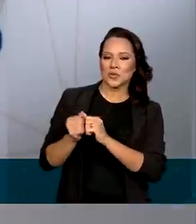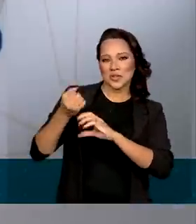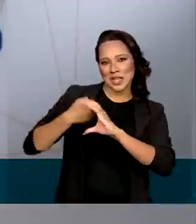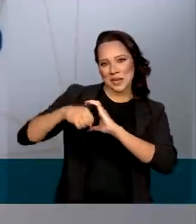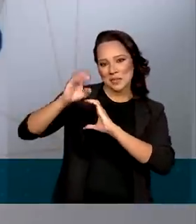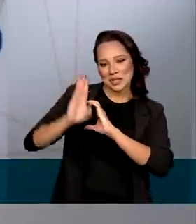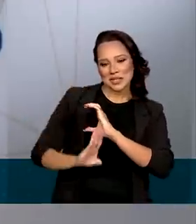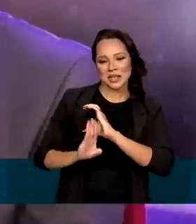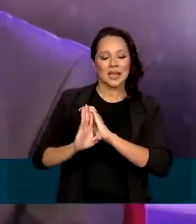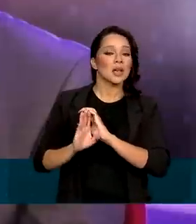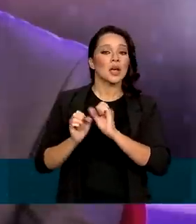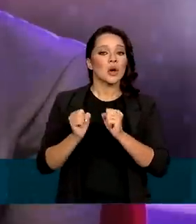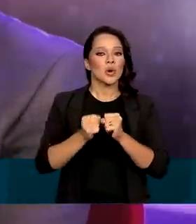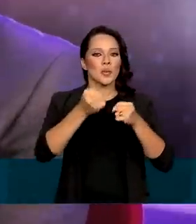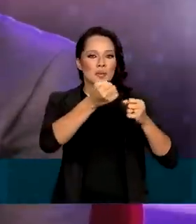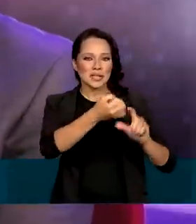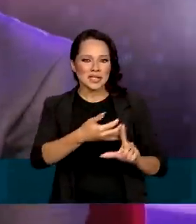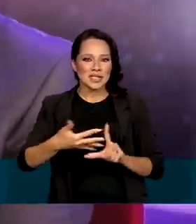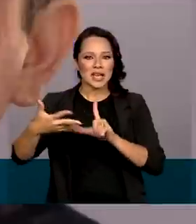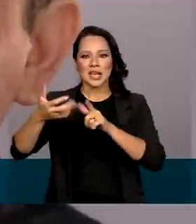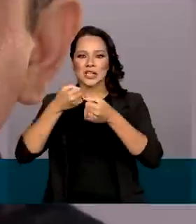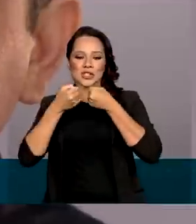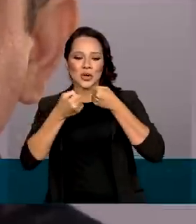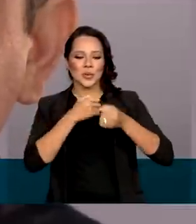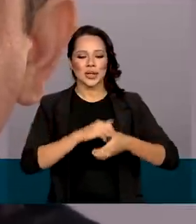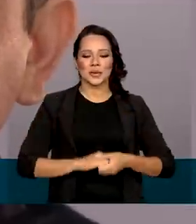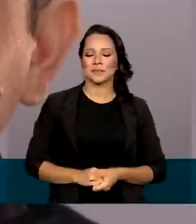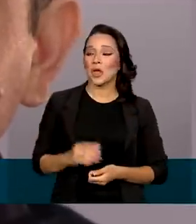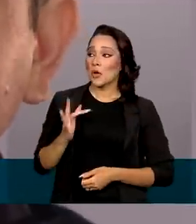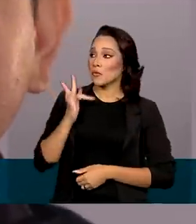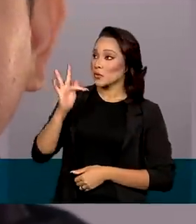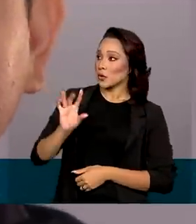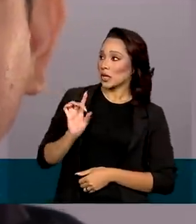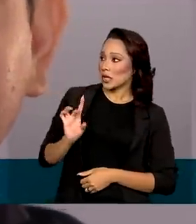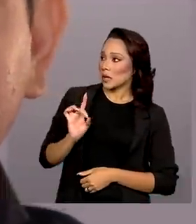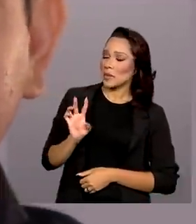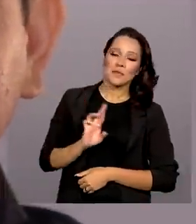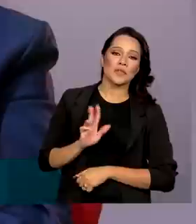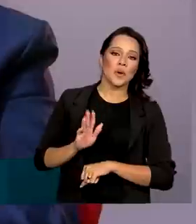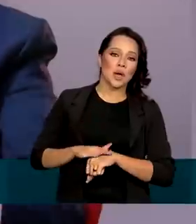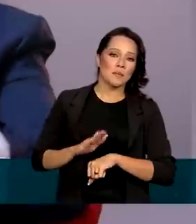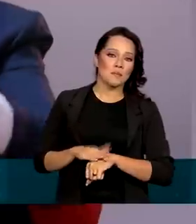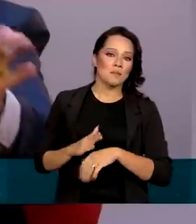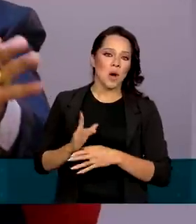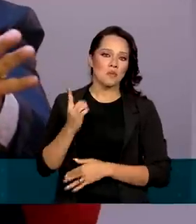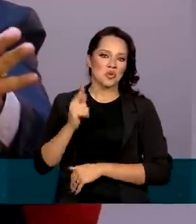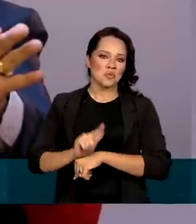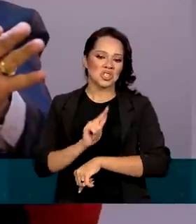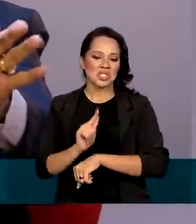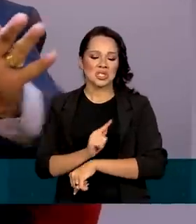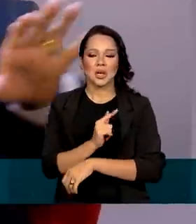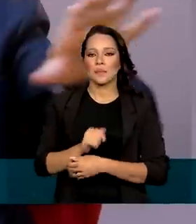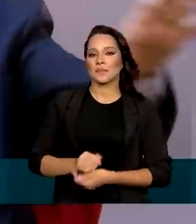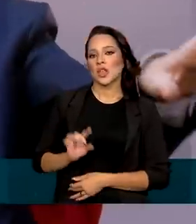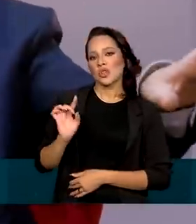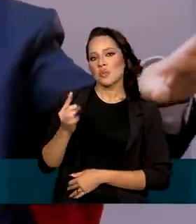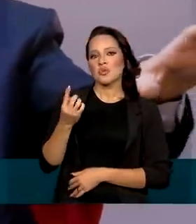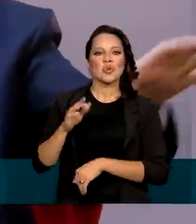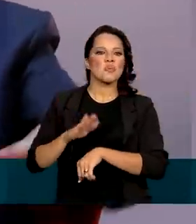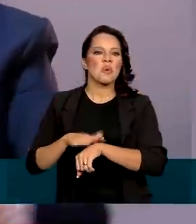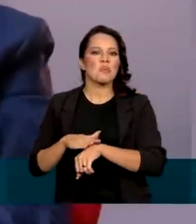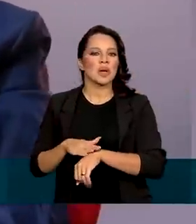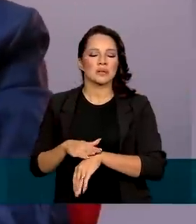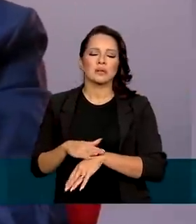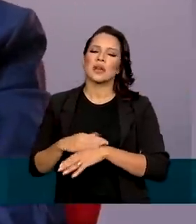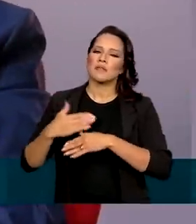EBC uma websérie documental. O futuro da Dataprev não é determinado por uma gestão, por um momento.